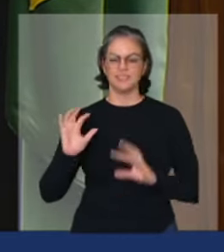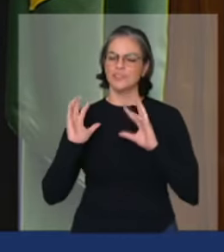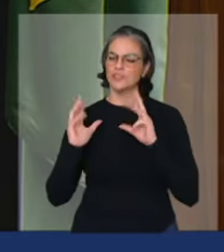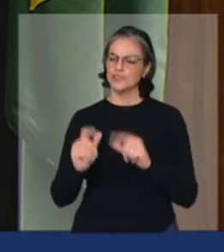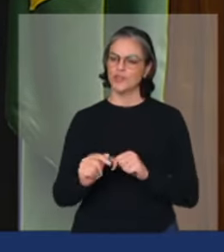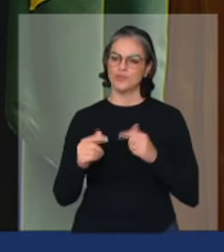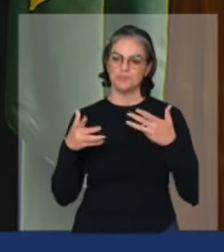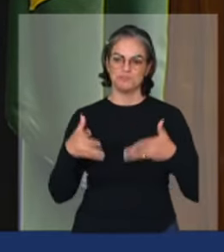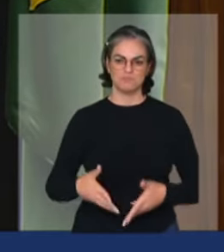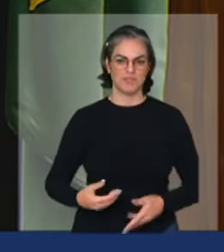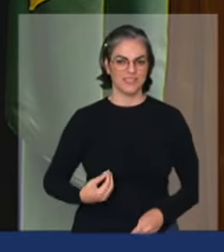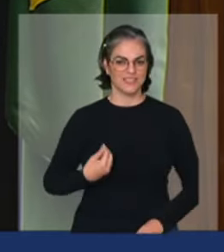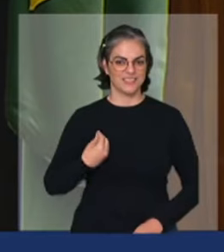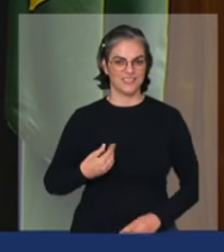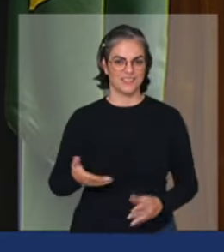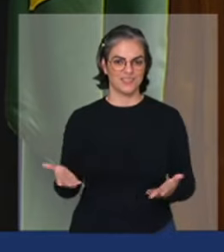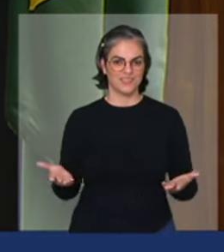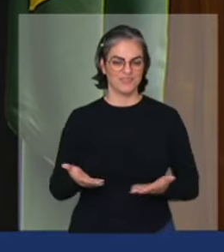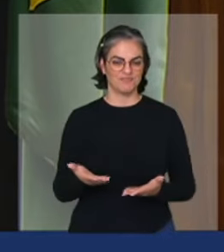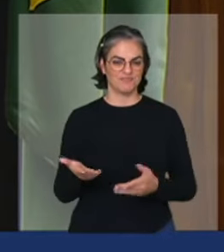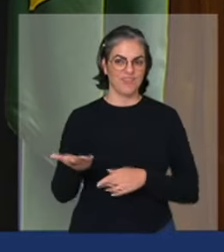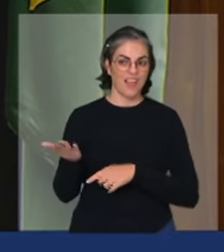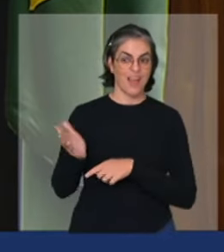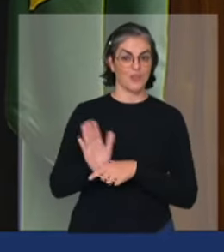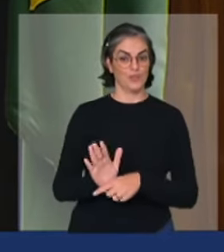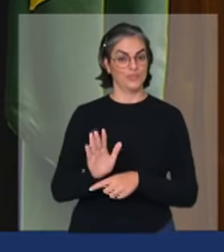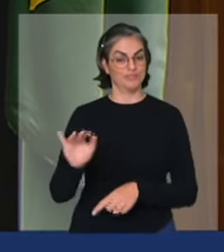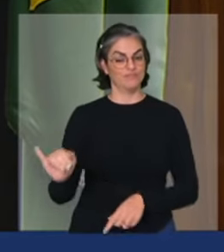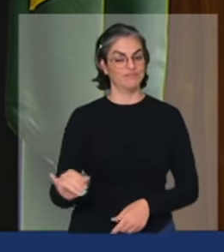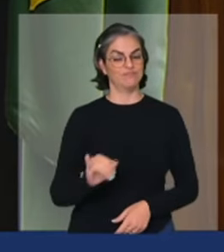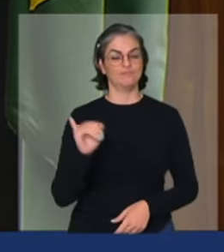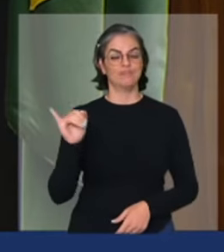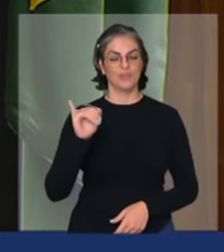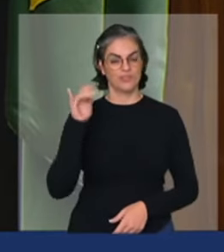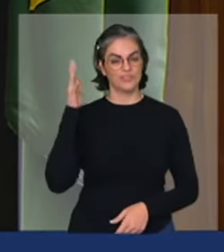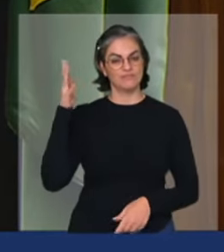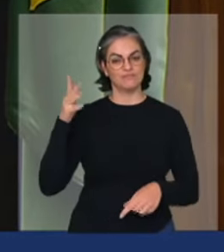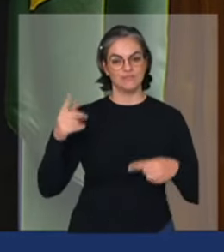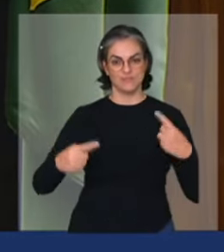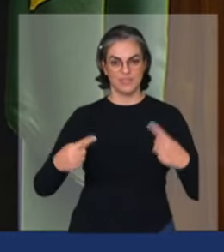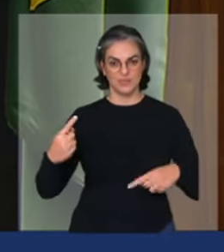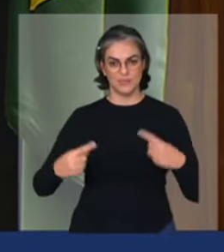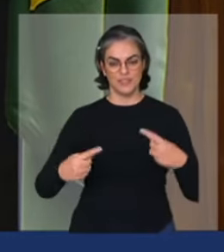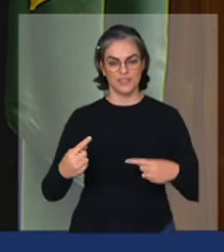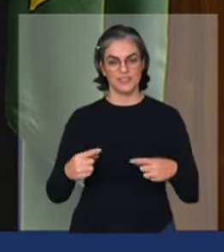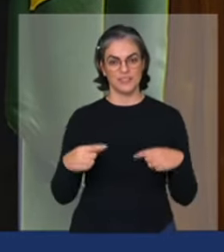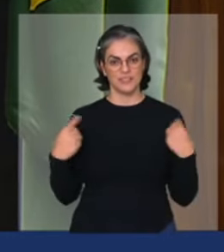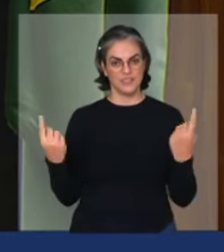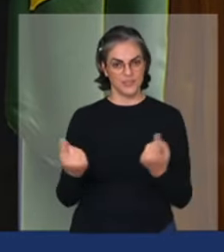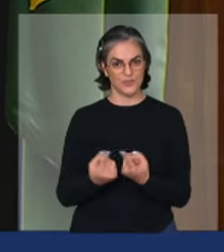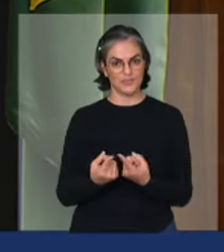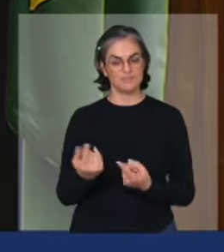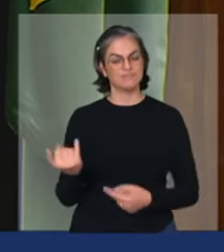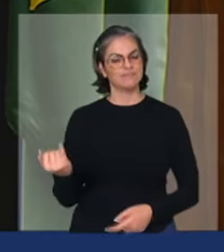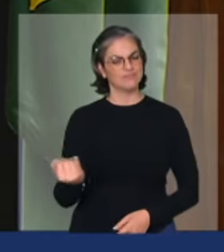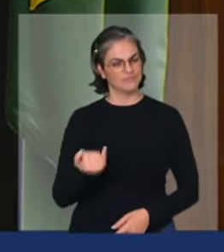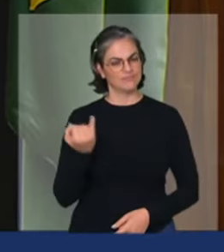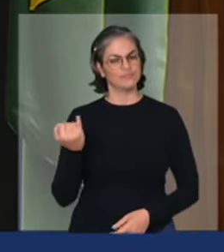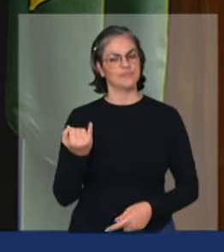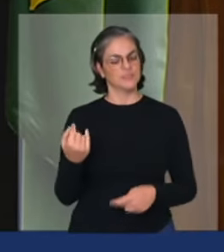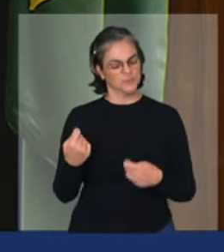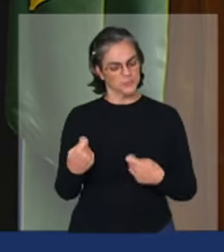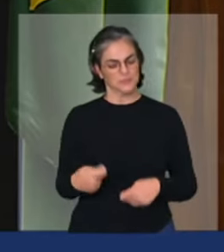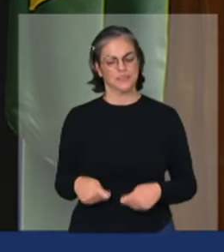aqui trazendo sua contribuição nesse debate nessa sessão muito oportuna e necessária